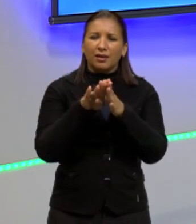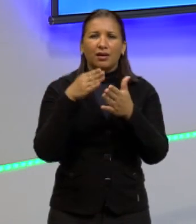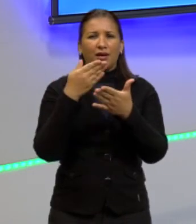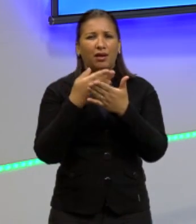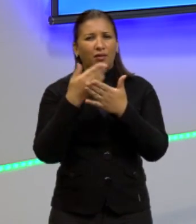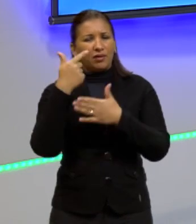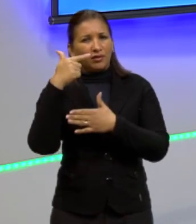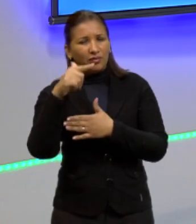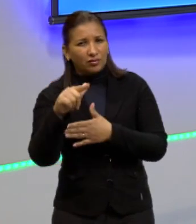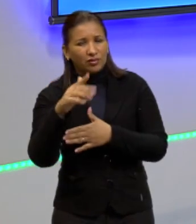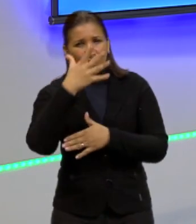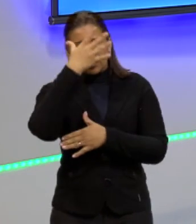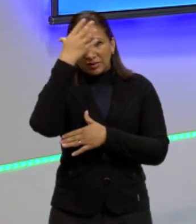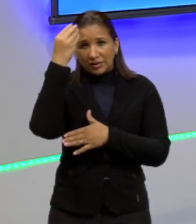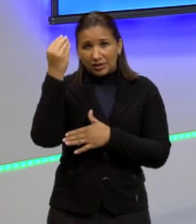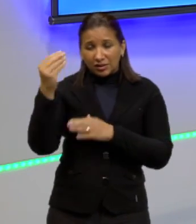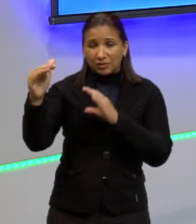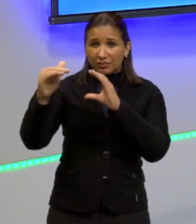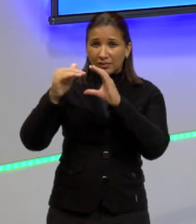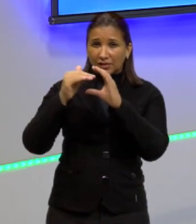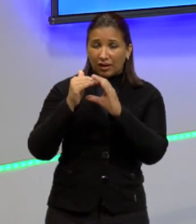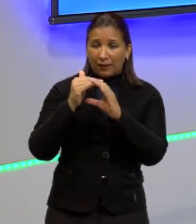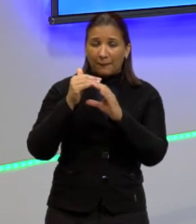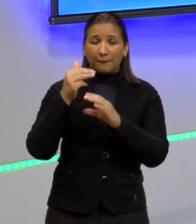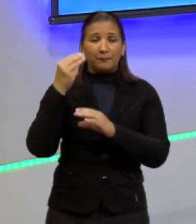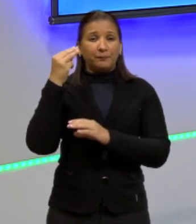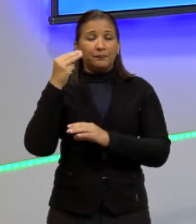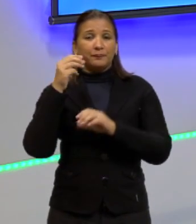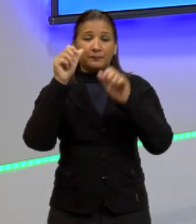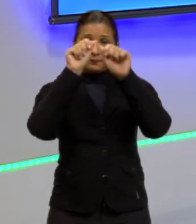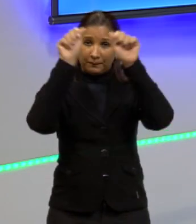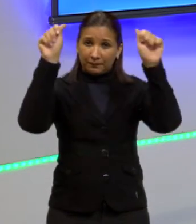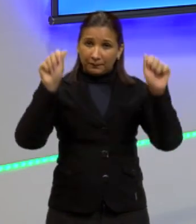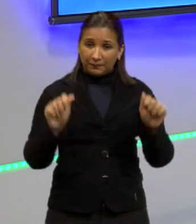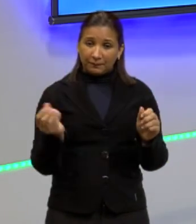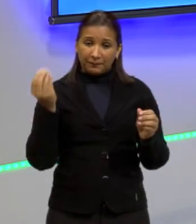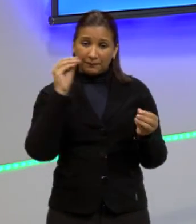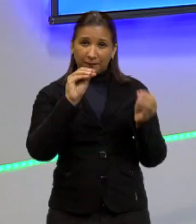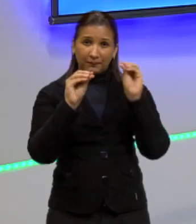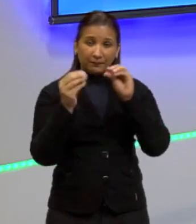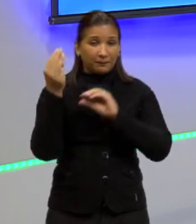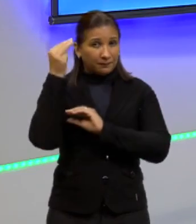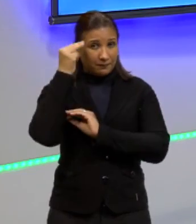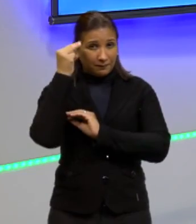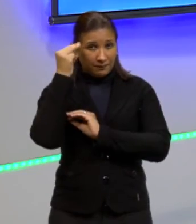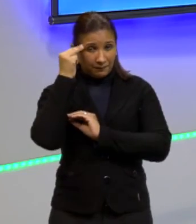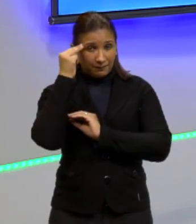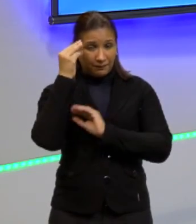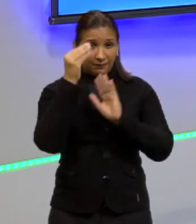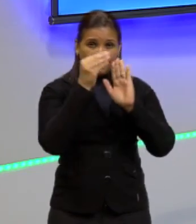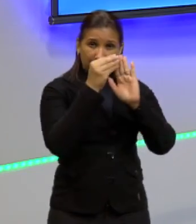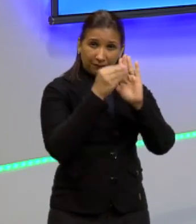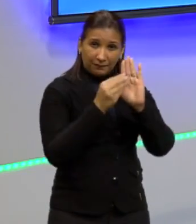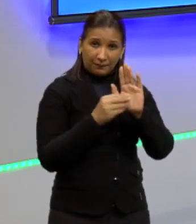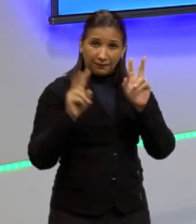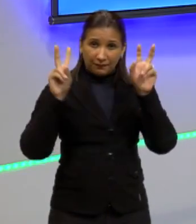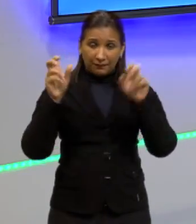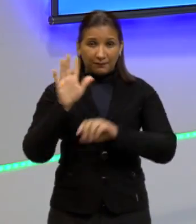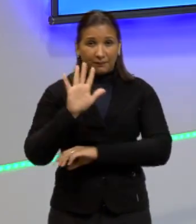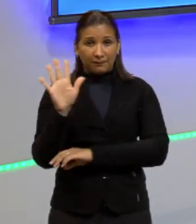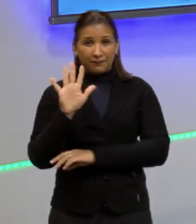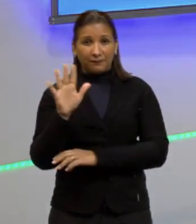esqueçam de me mandar algum mapa aí mental sobre função quadrática ou o conteúdo que vocês escolherem até mais